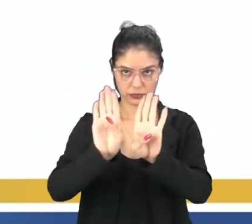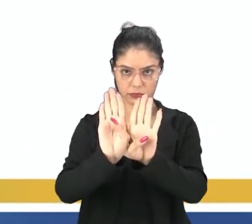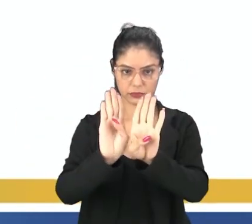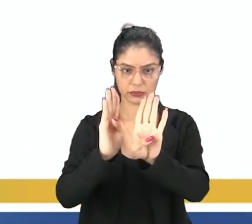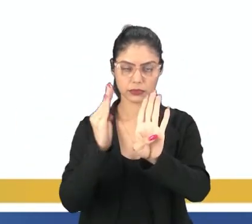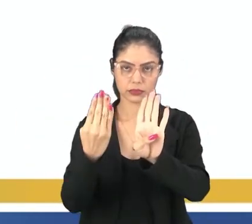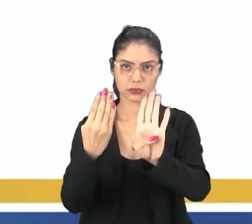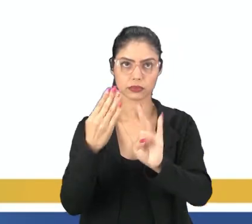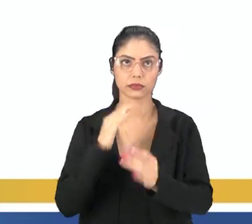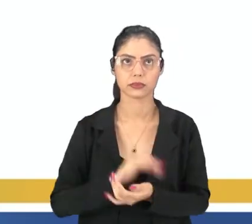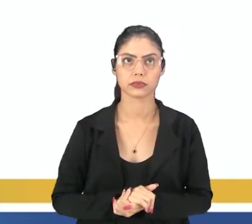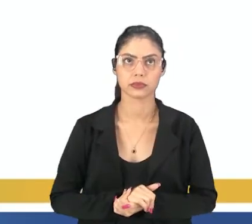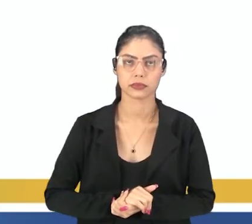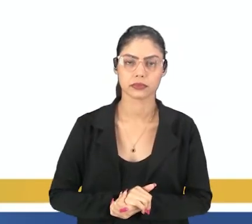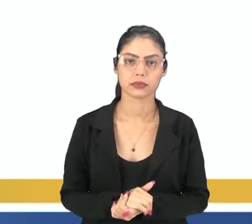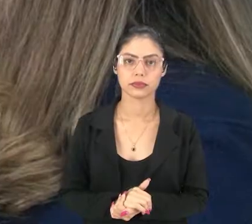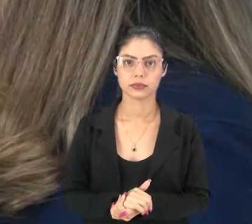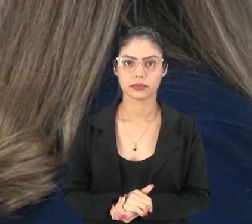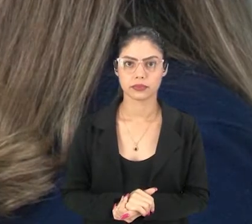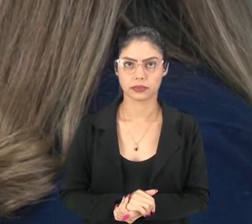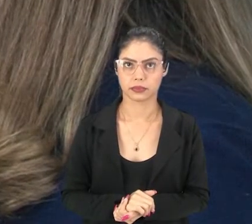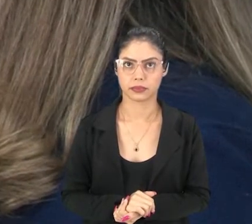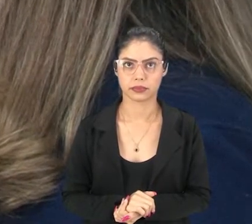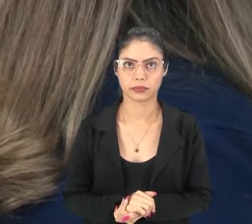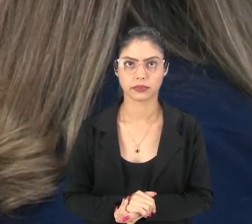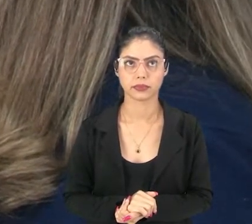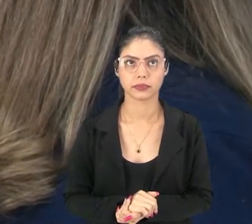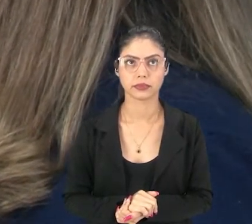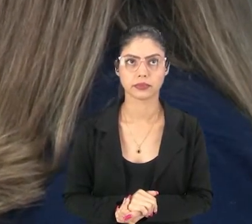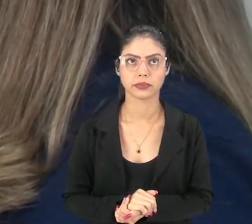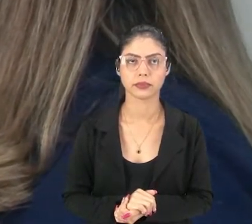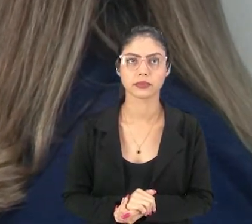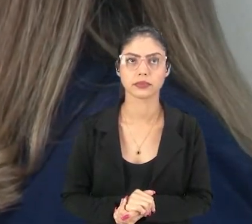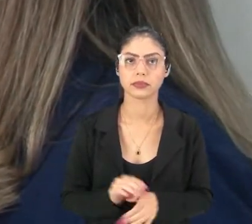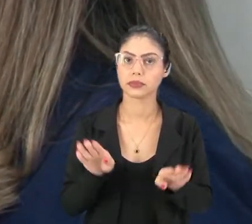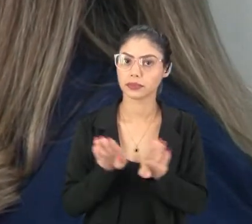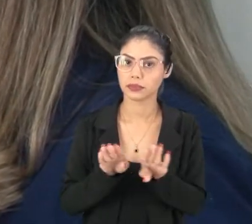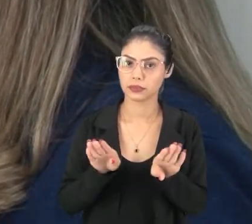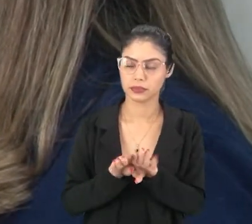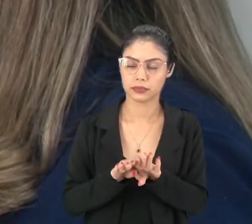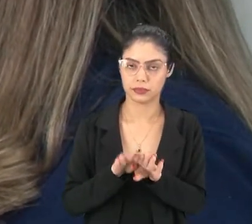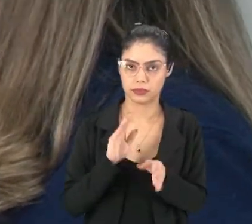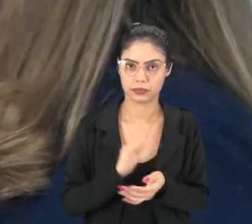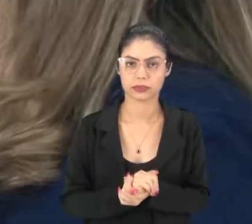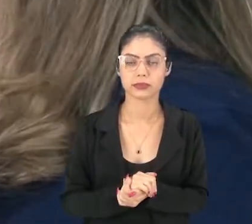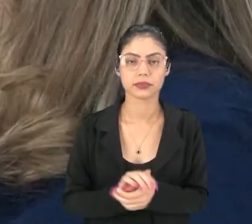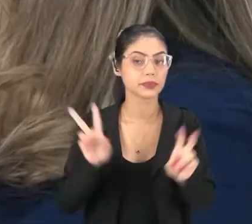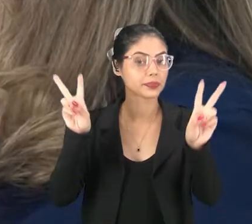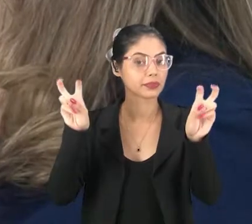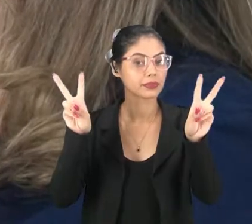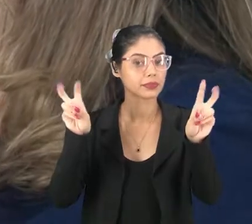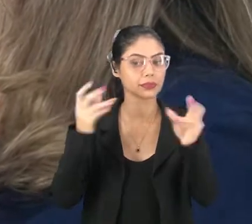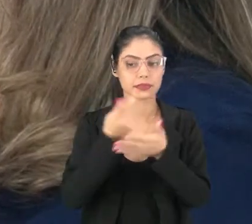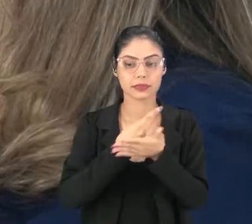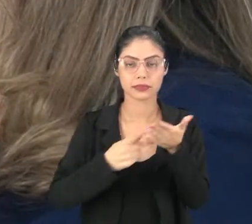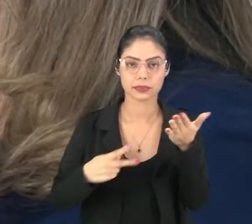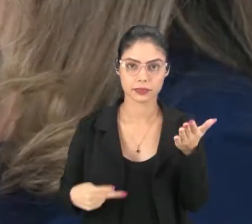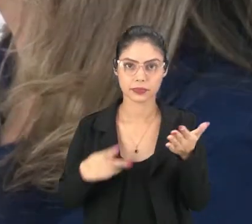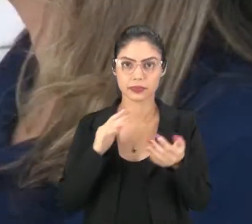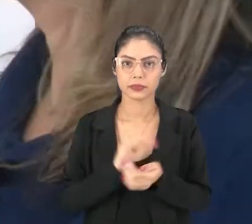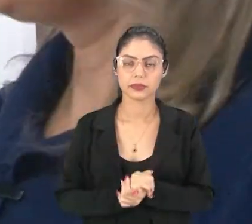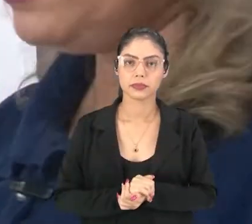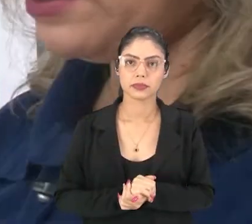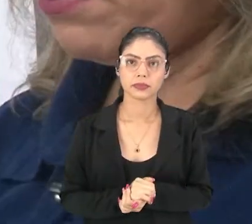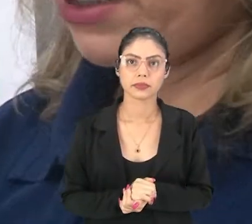porta, né? A porta Que também é o título do poema, né?